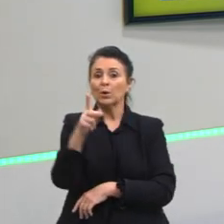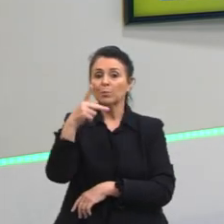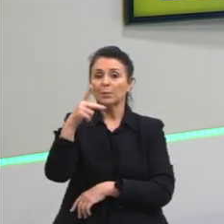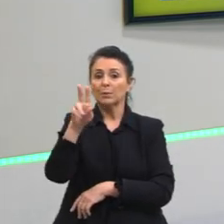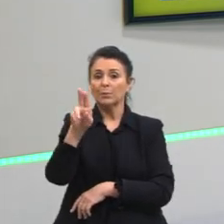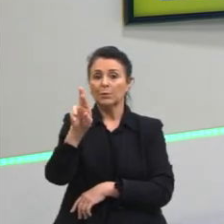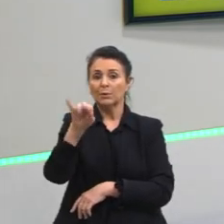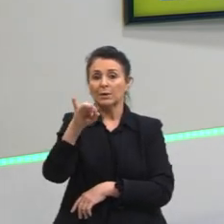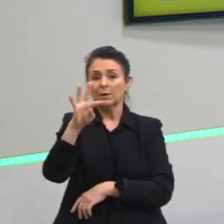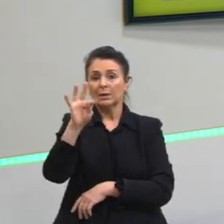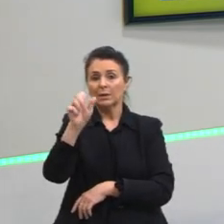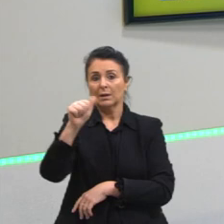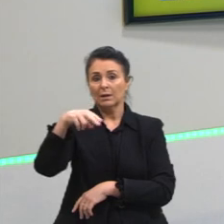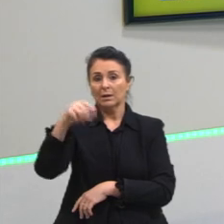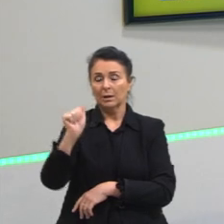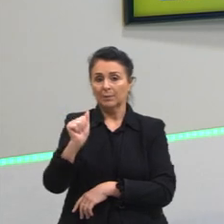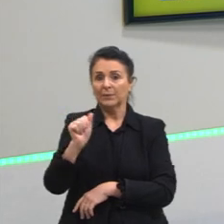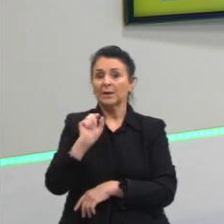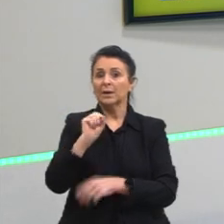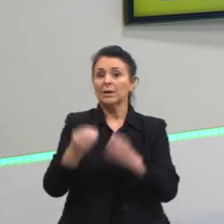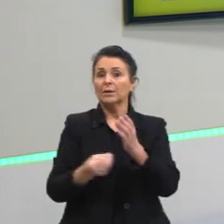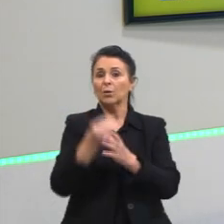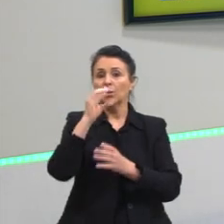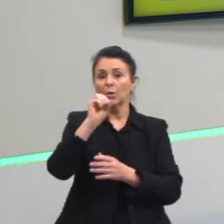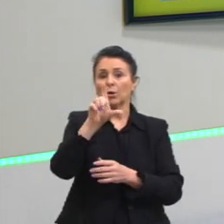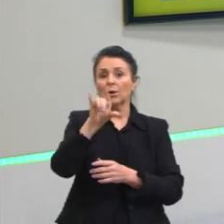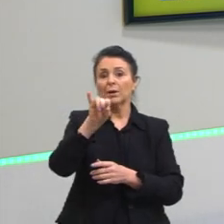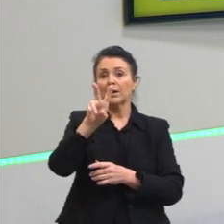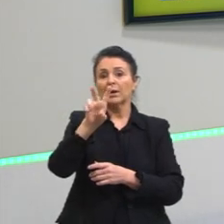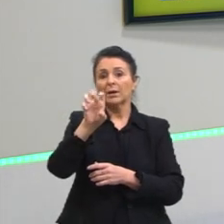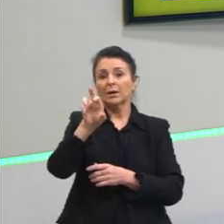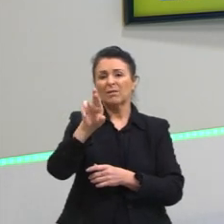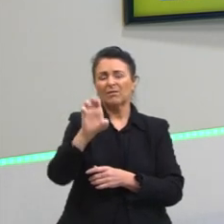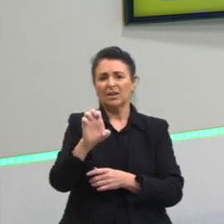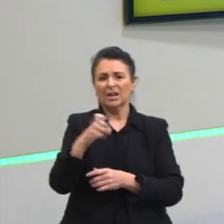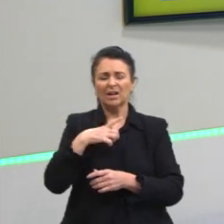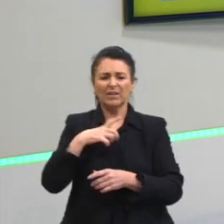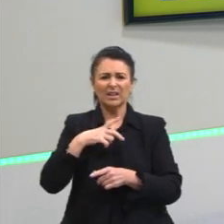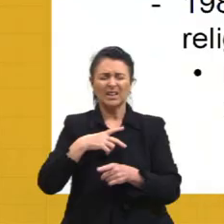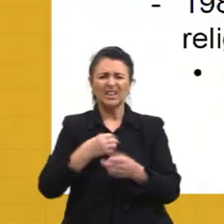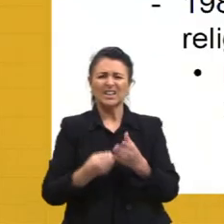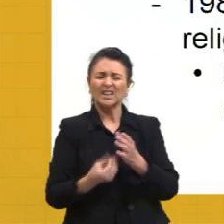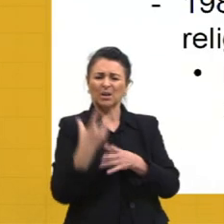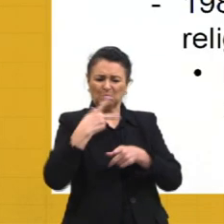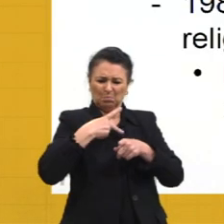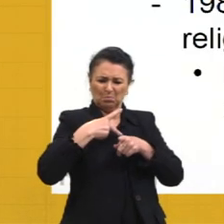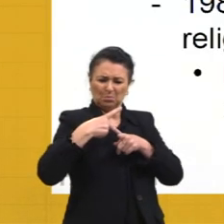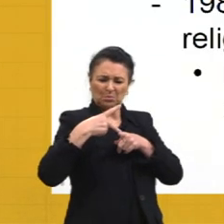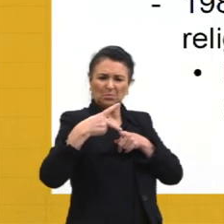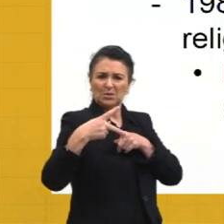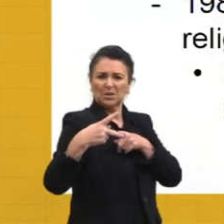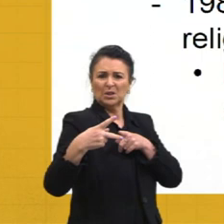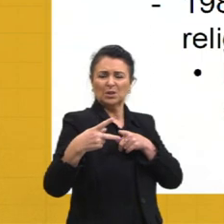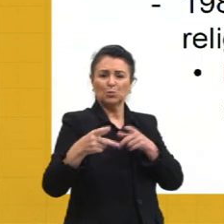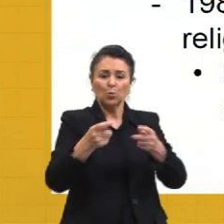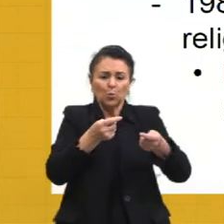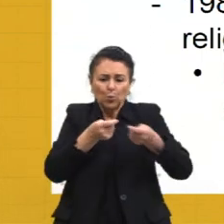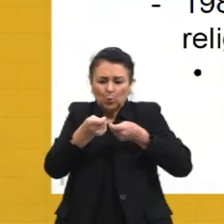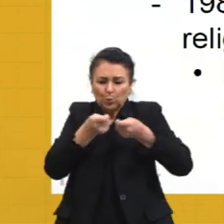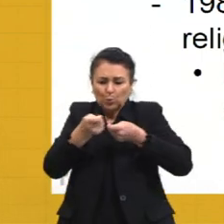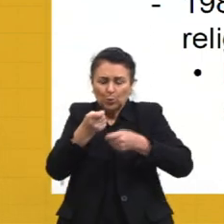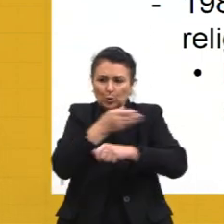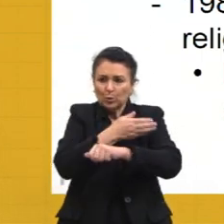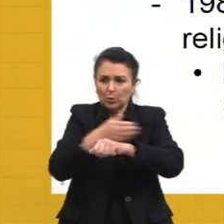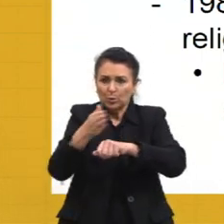Cromwell. E ele vai instituir, então, um puritanismo, um controle dos costumes muito grande, vai perseguir